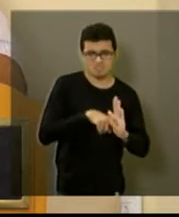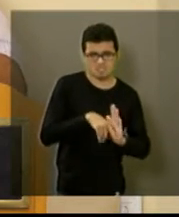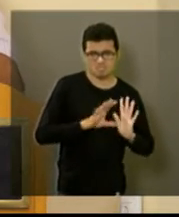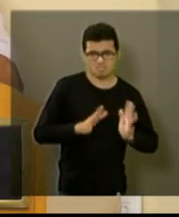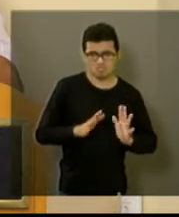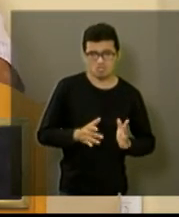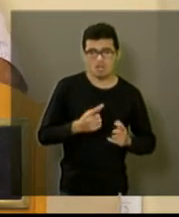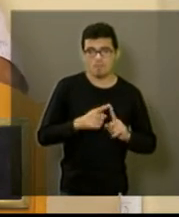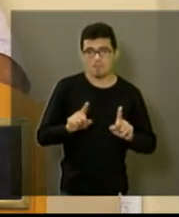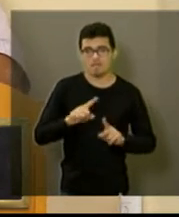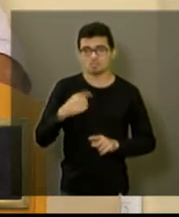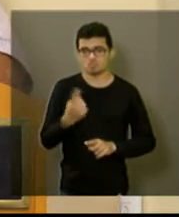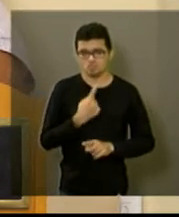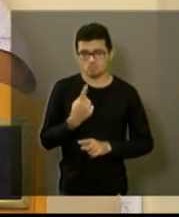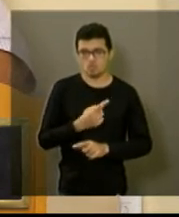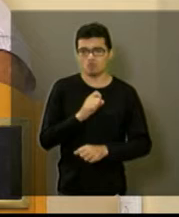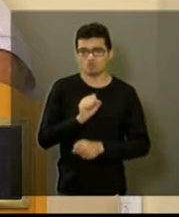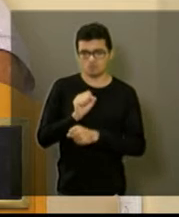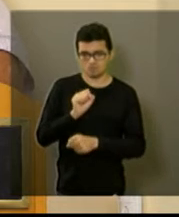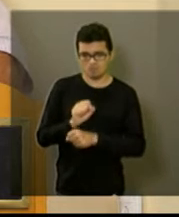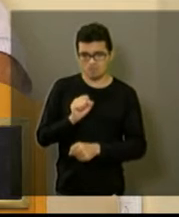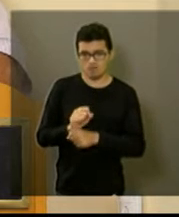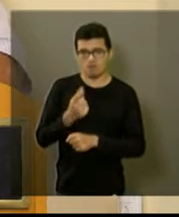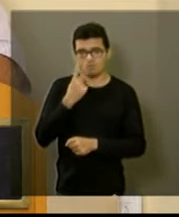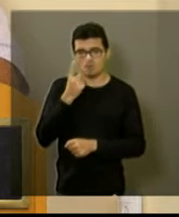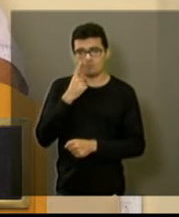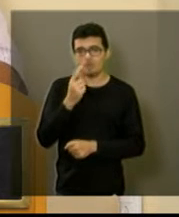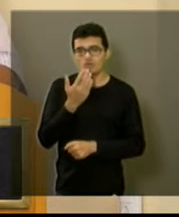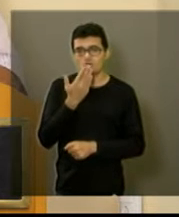para poder ver qual vai ser